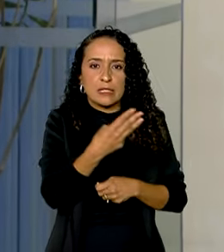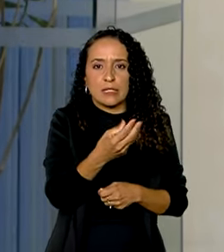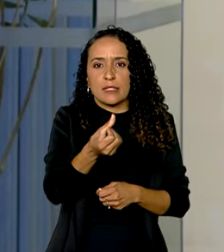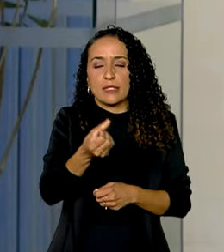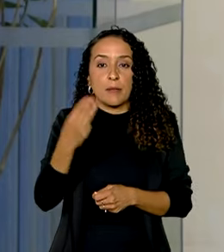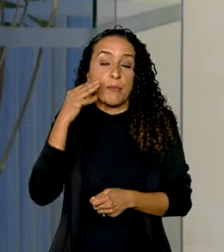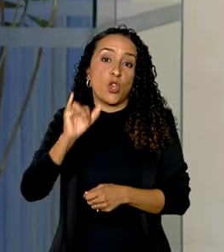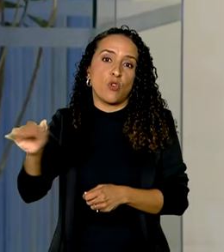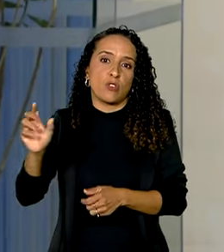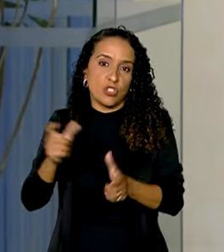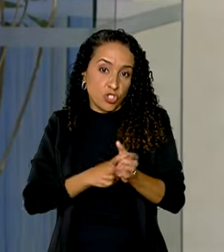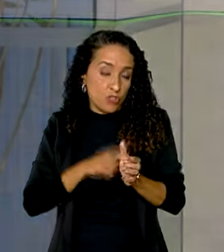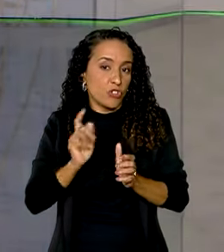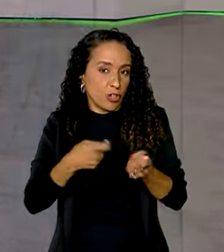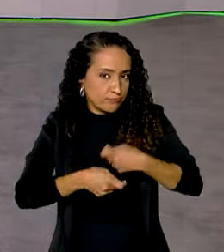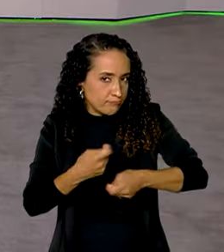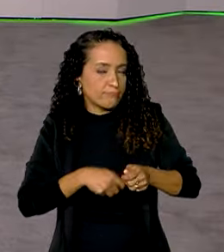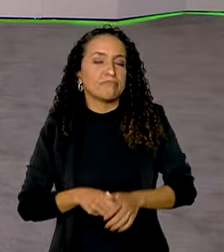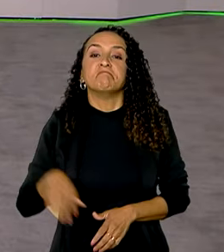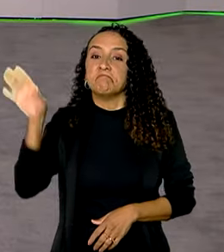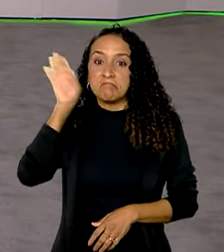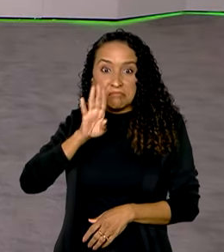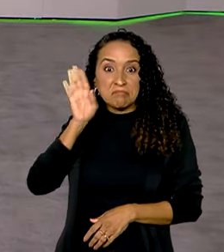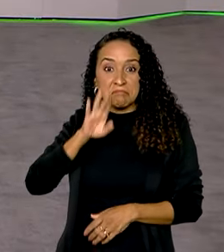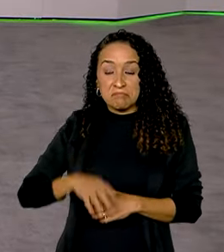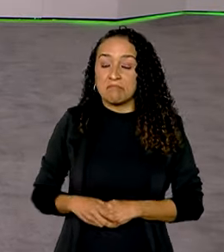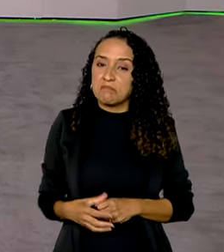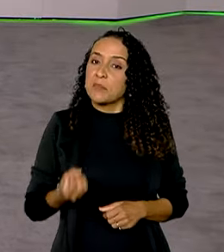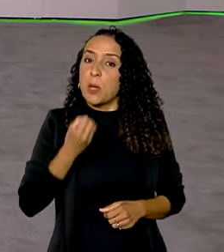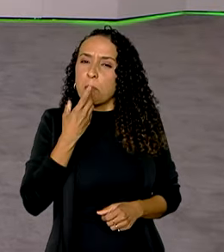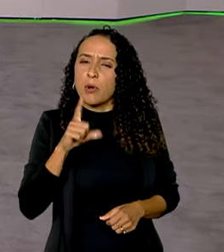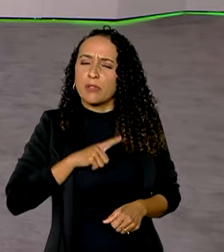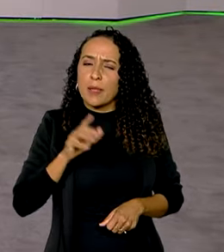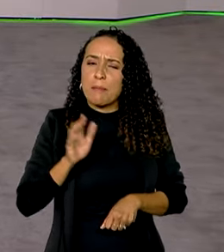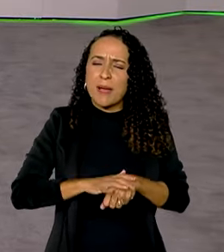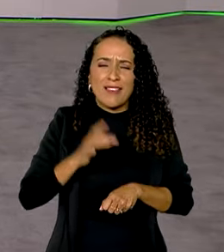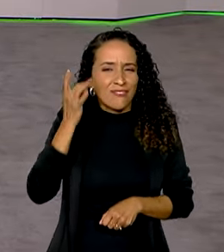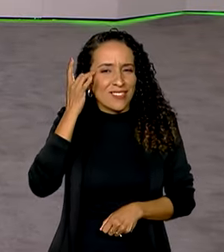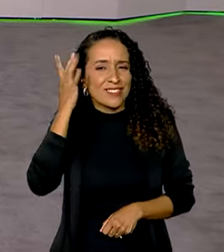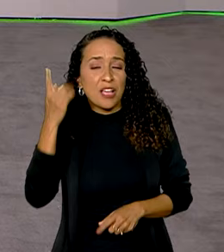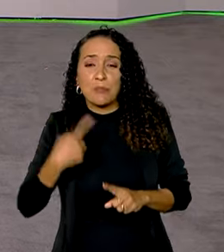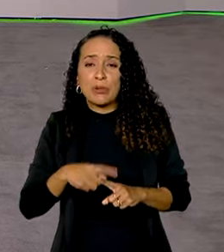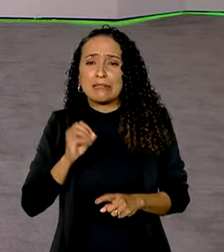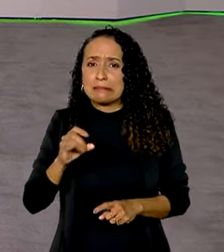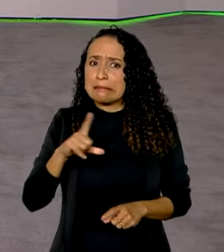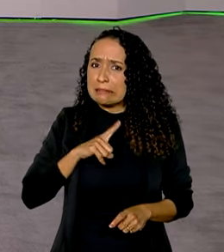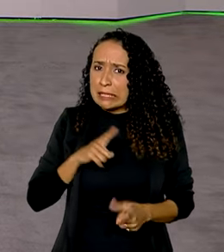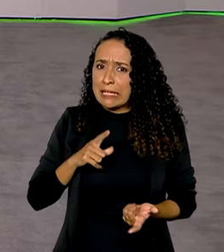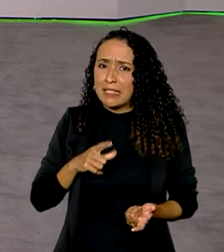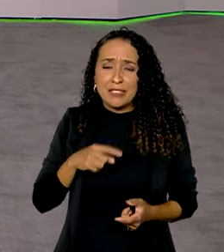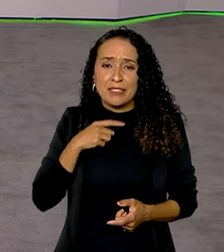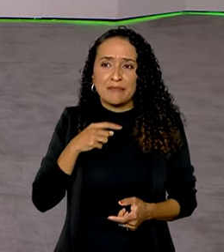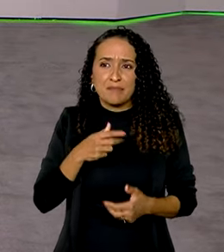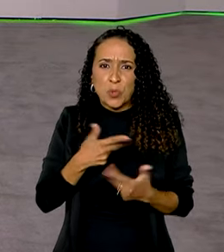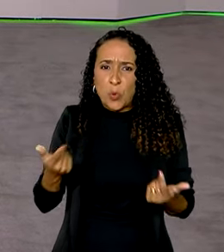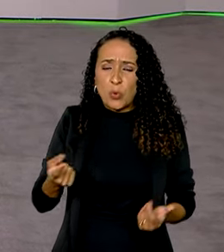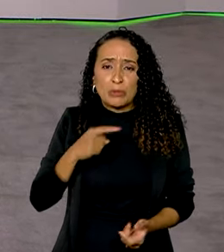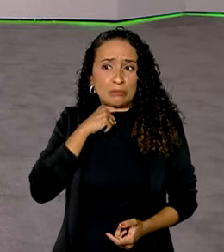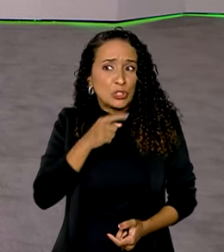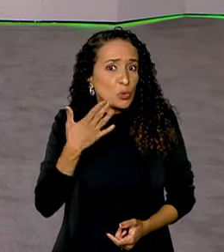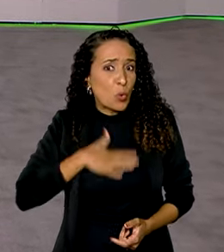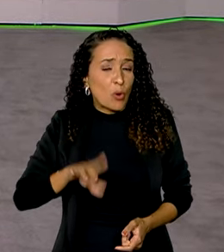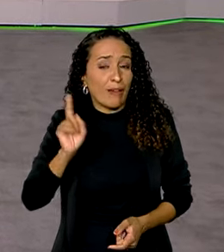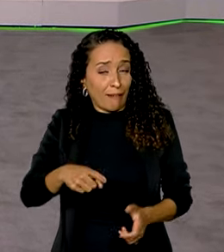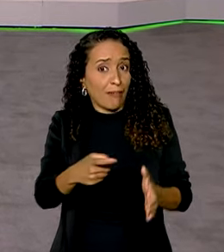reais em dívidas, Carol. Legal, Vanessa. É muito bom ter mais facilidade, né? Porque se tem uma coisa que ninguém gosta é de ter